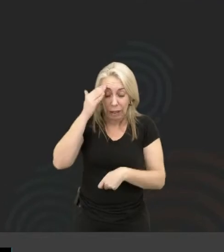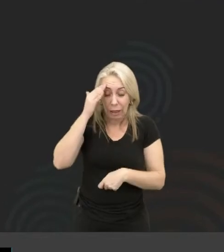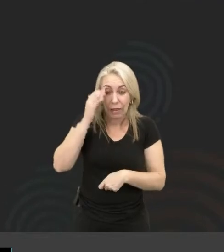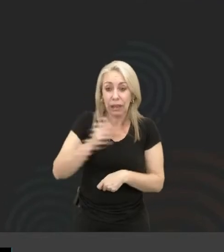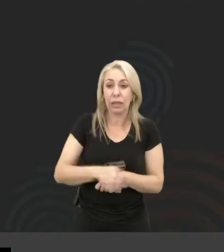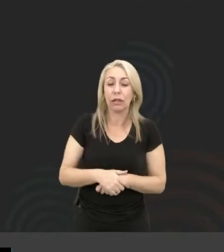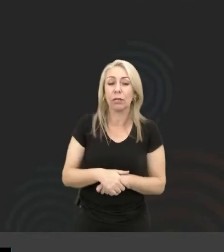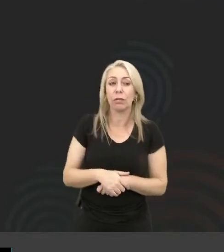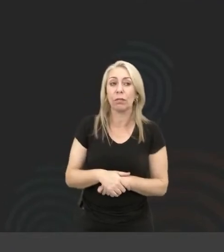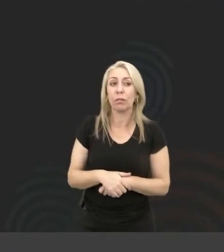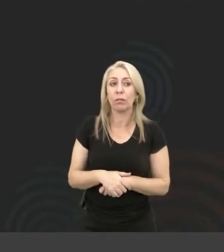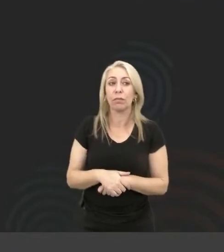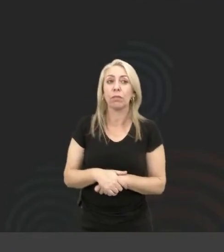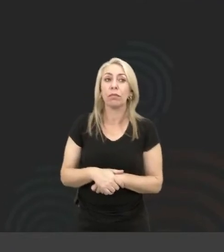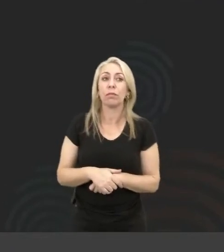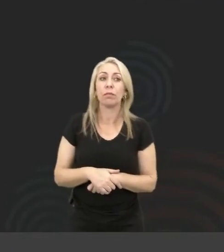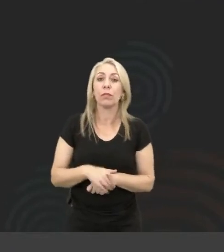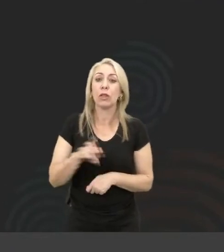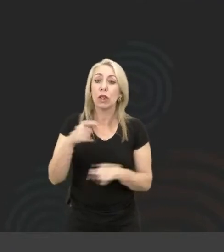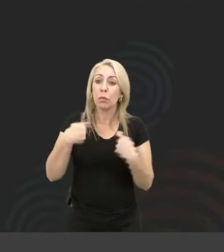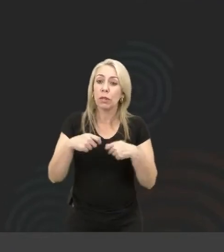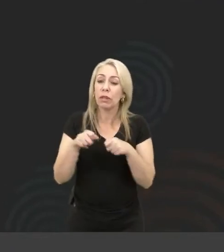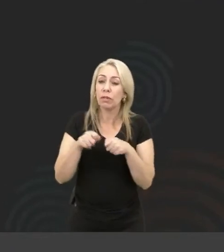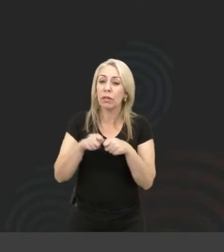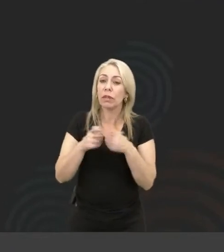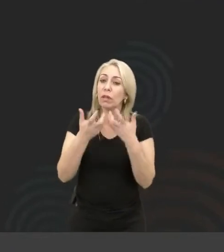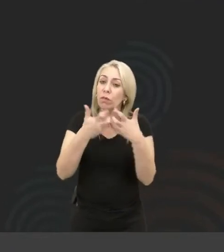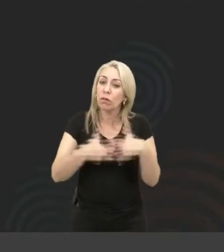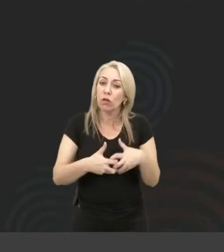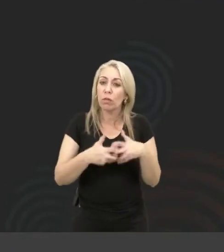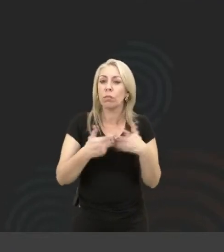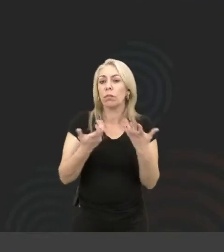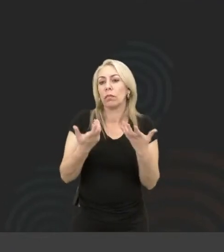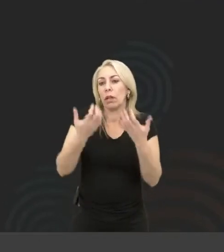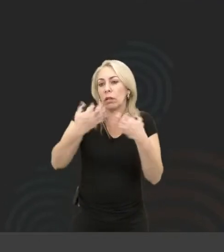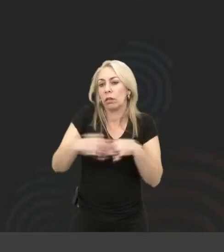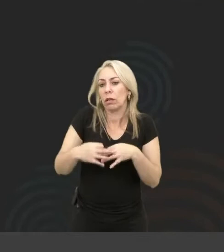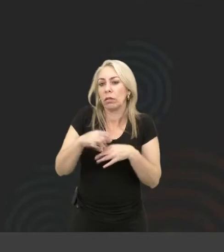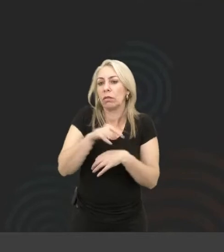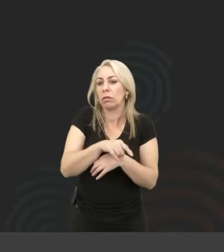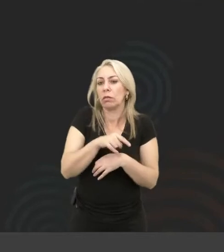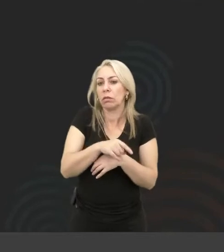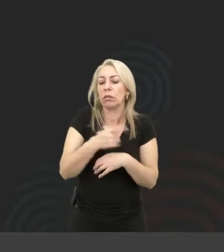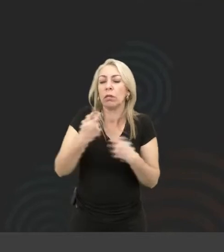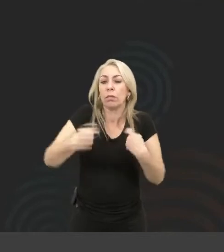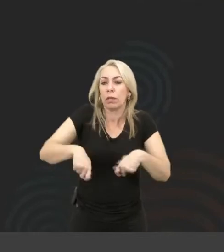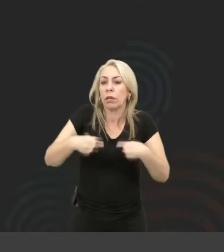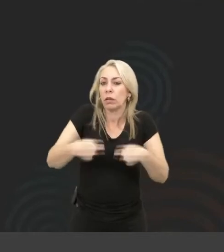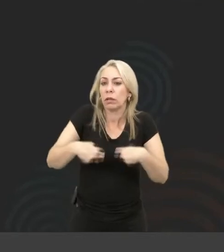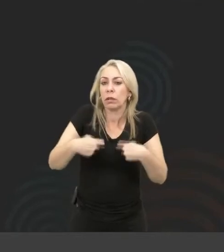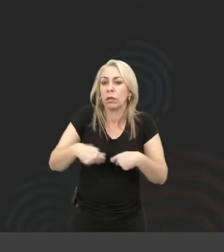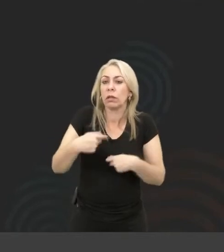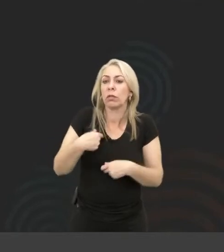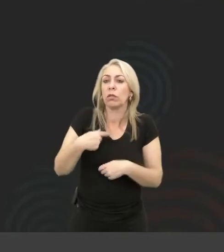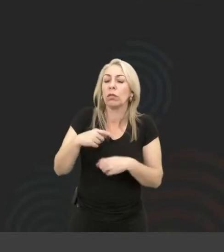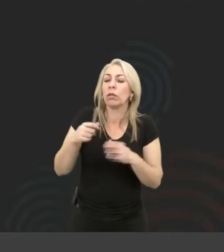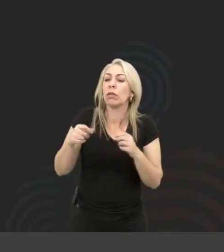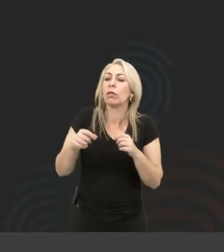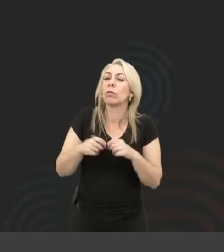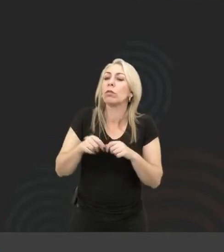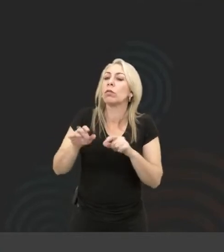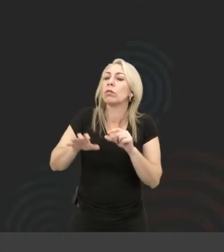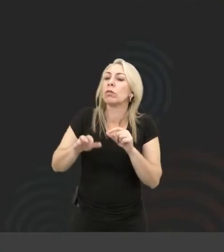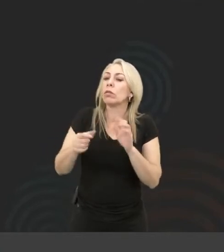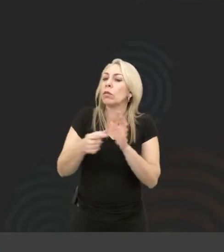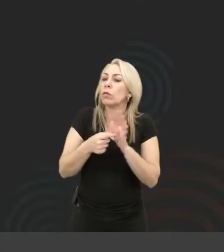que você precisa fazer aquilo funcionar semanticamente. Aquilo precisa ser o que você programou pra ele